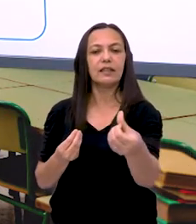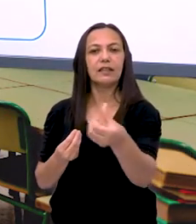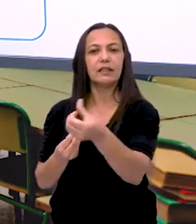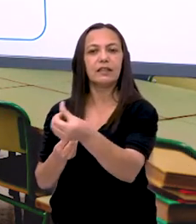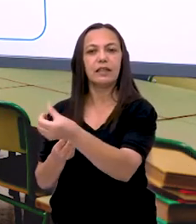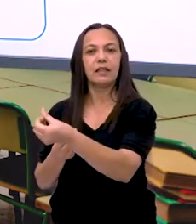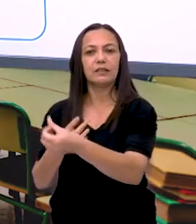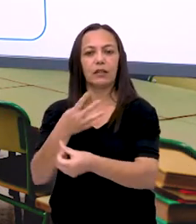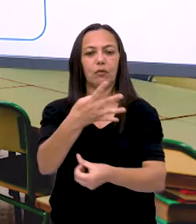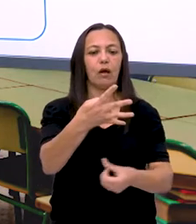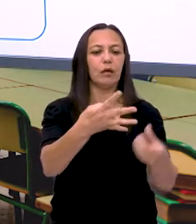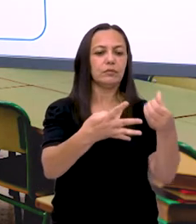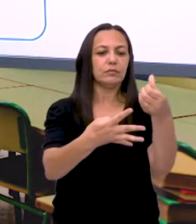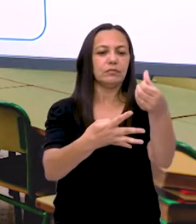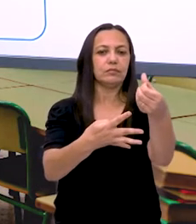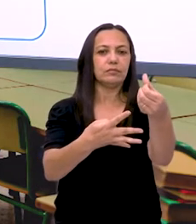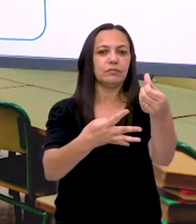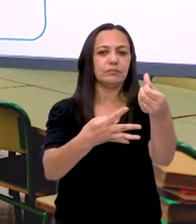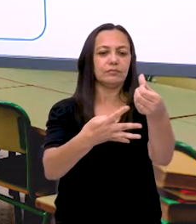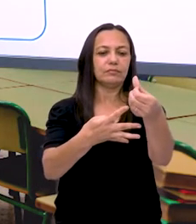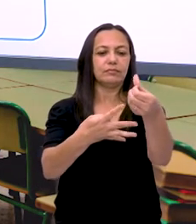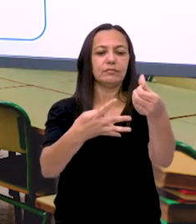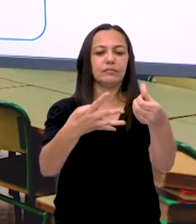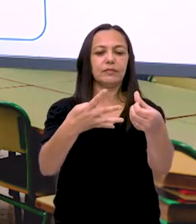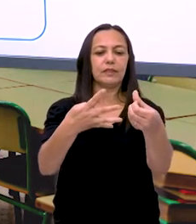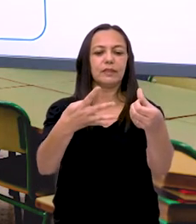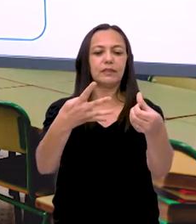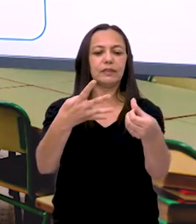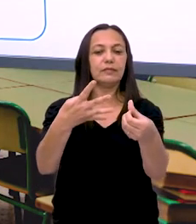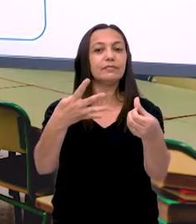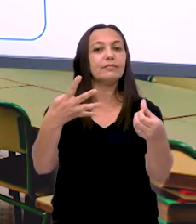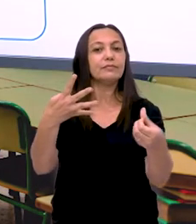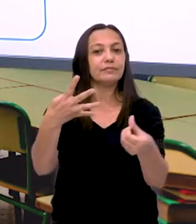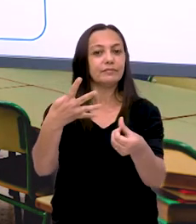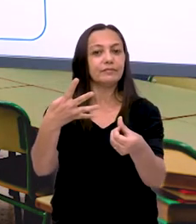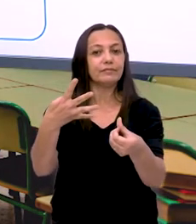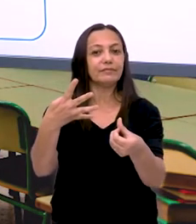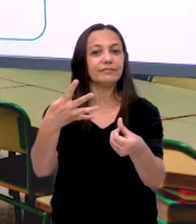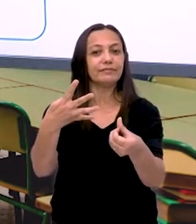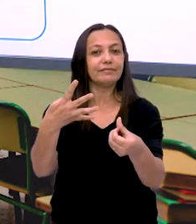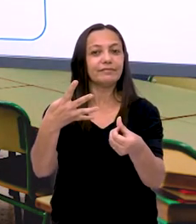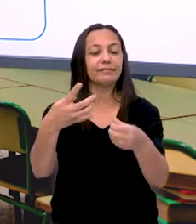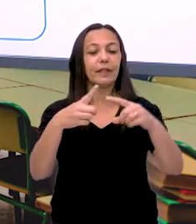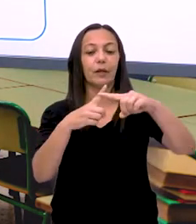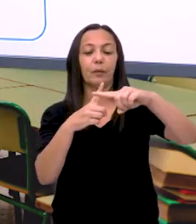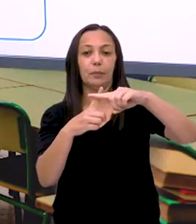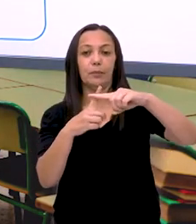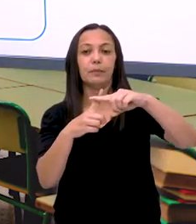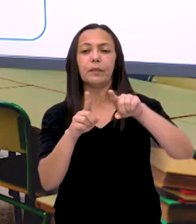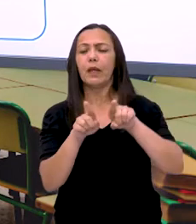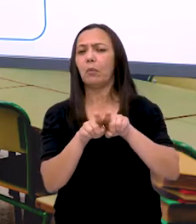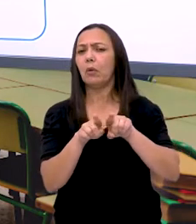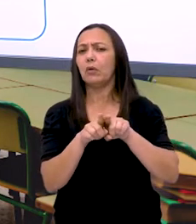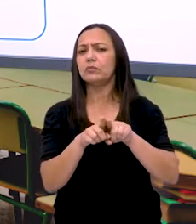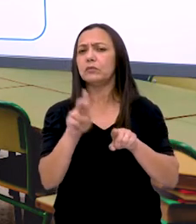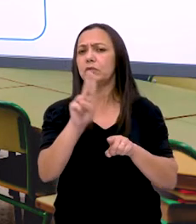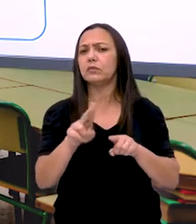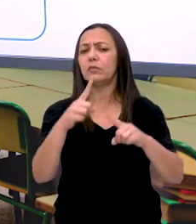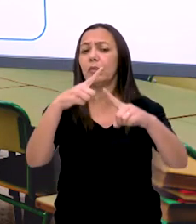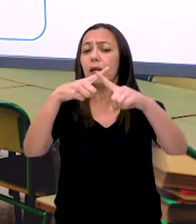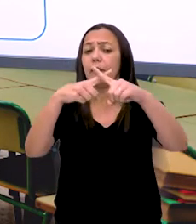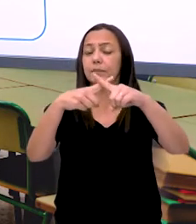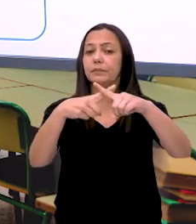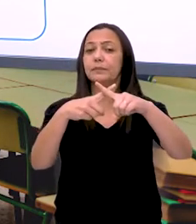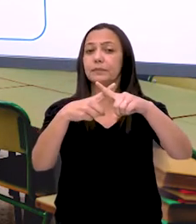Se ele faz quatro entregas. Então, seis mais seis mais seis mais seis. Também posso fazer a